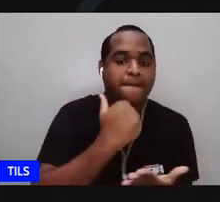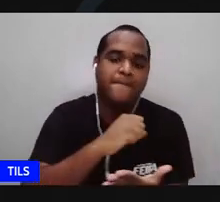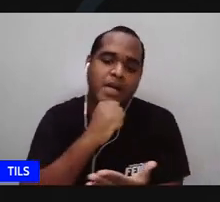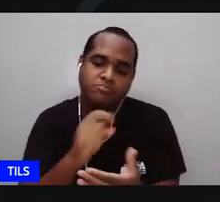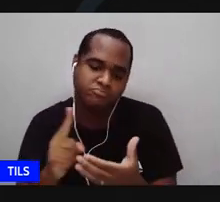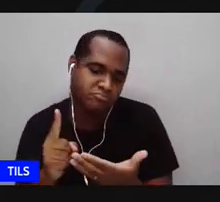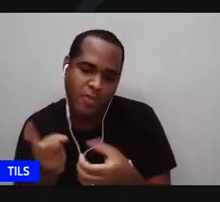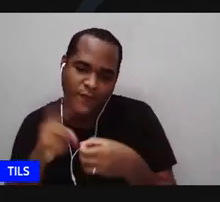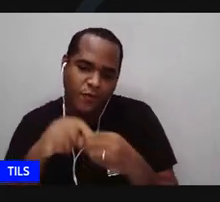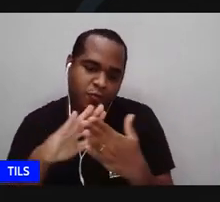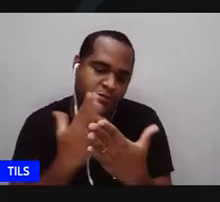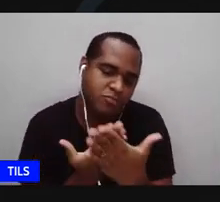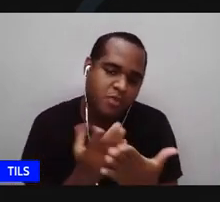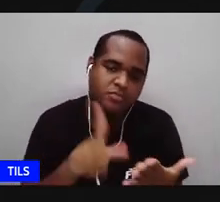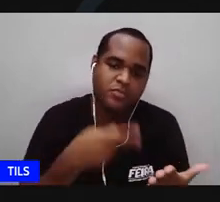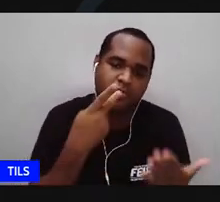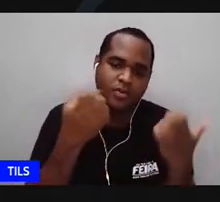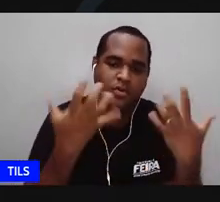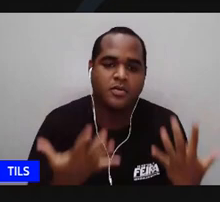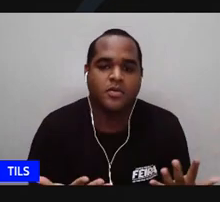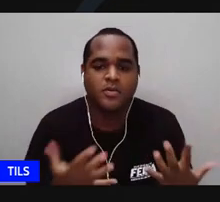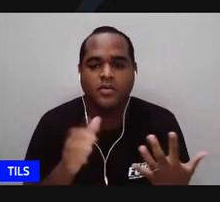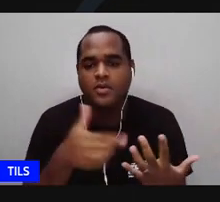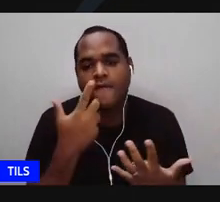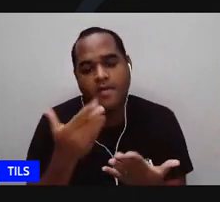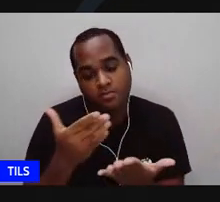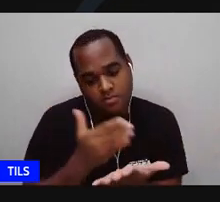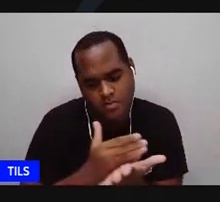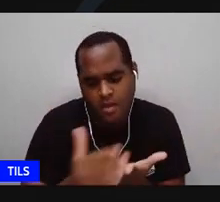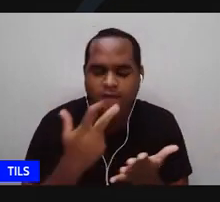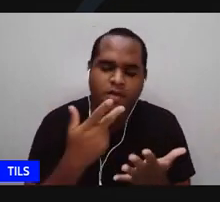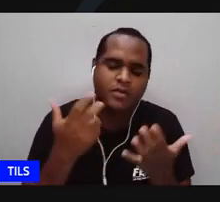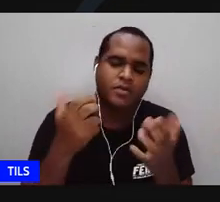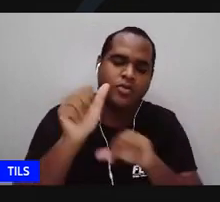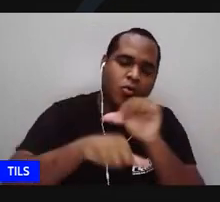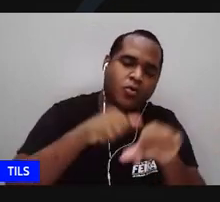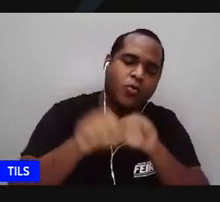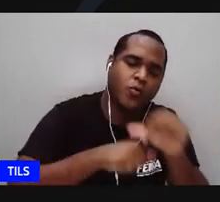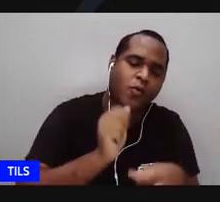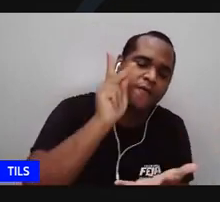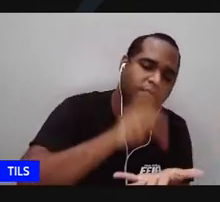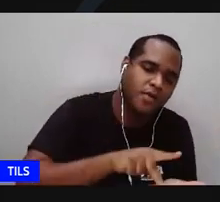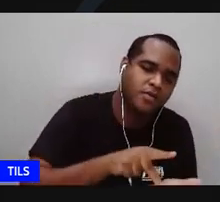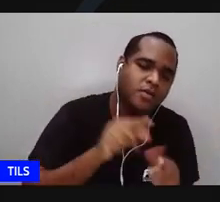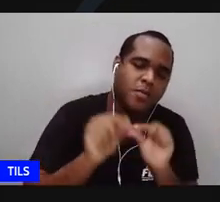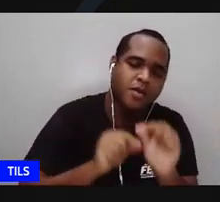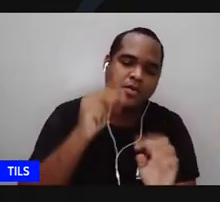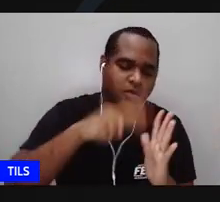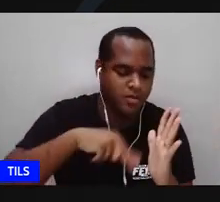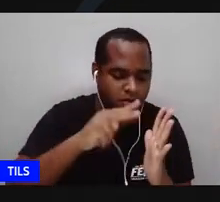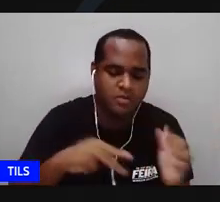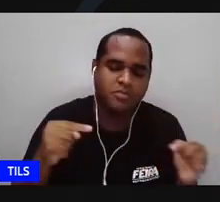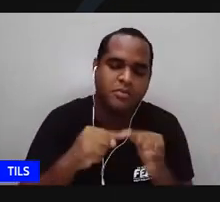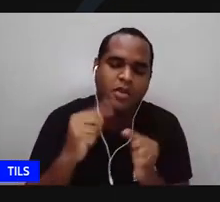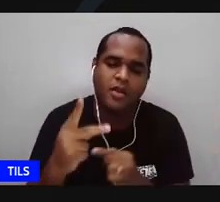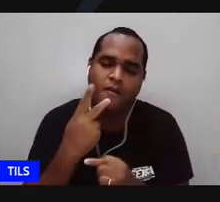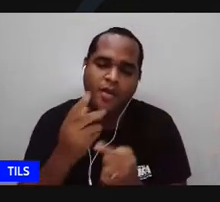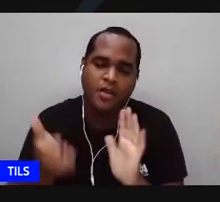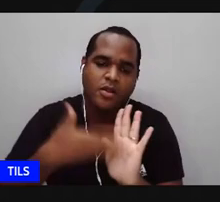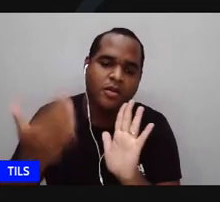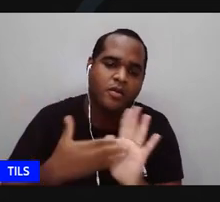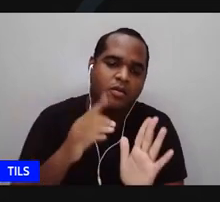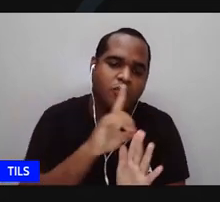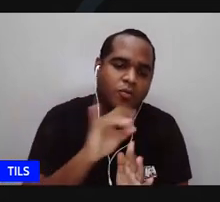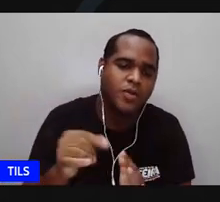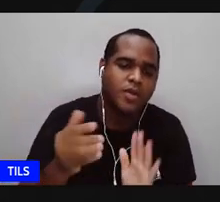estudava pense o caminho possível de mudança da realidade é a leitura e dizer isso no dia